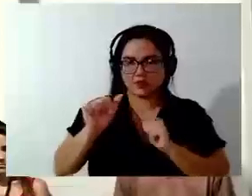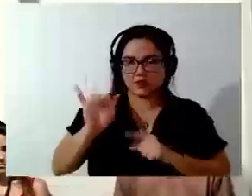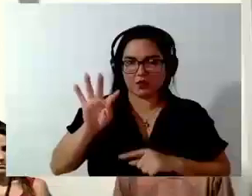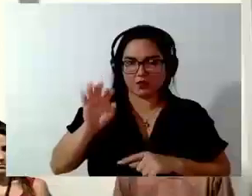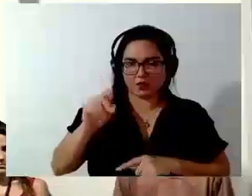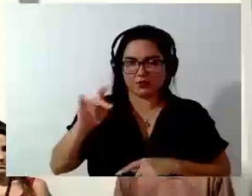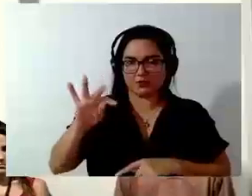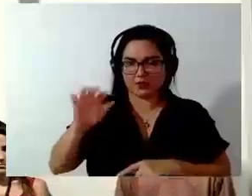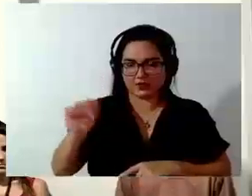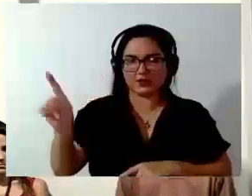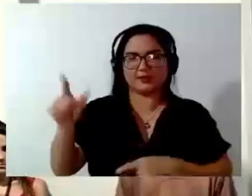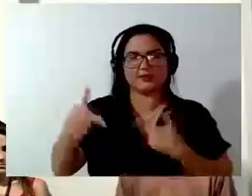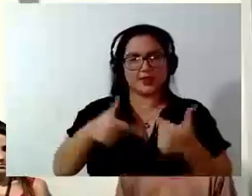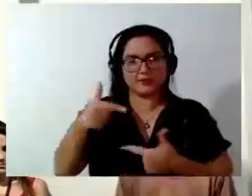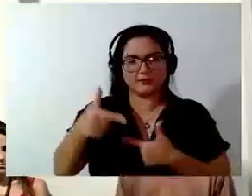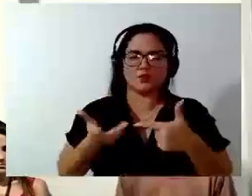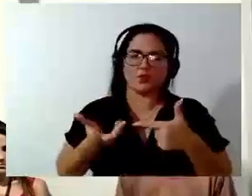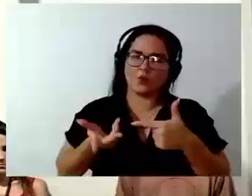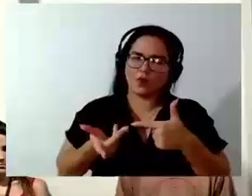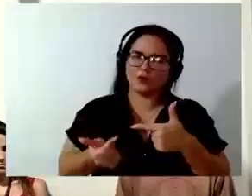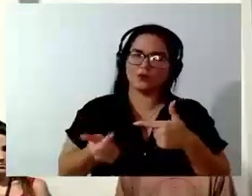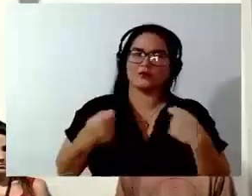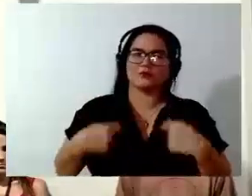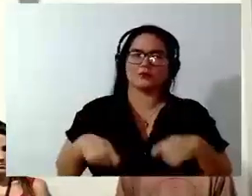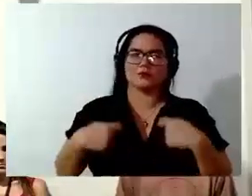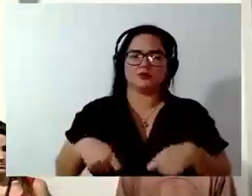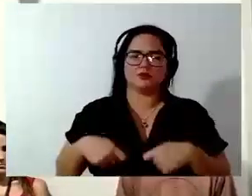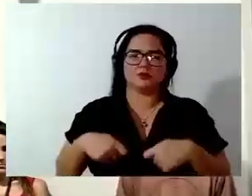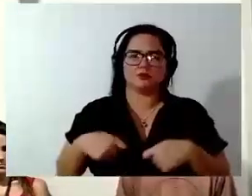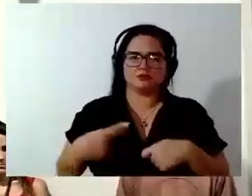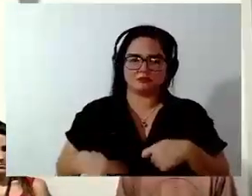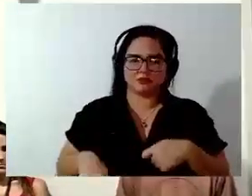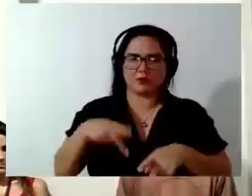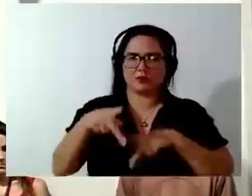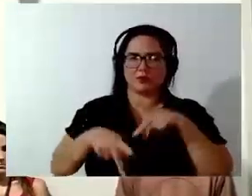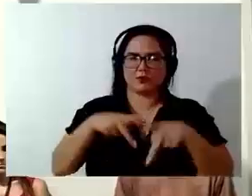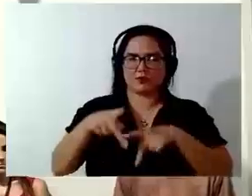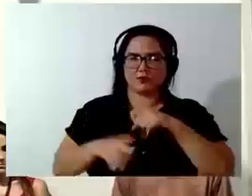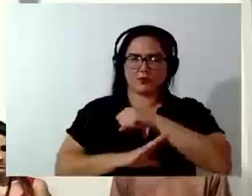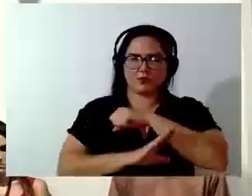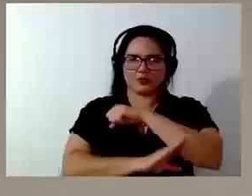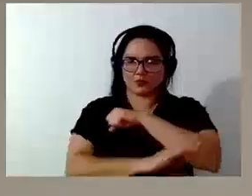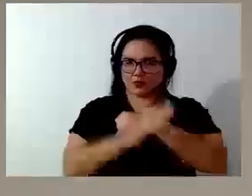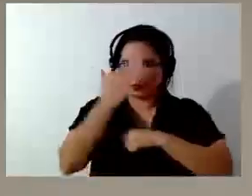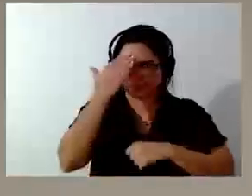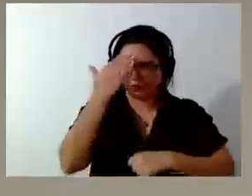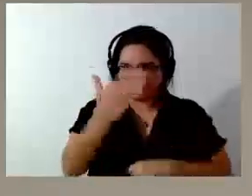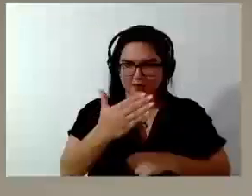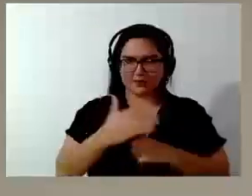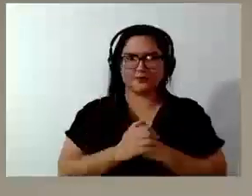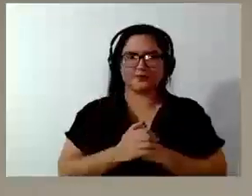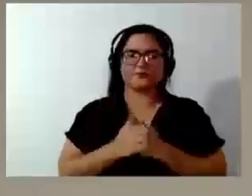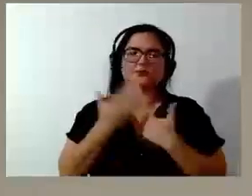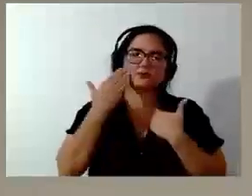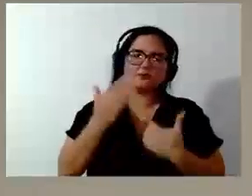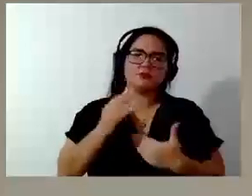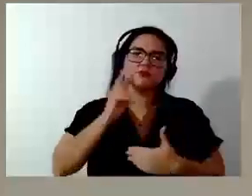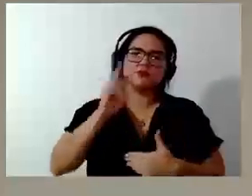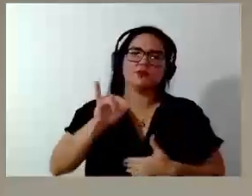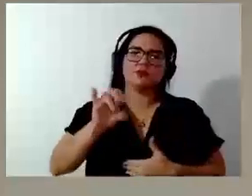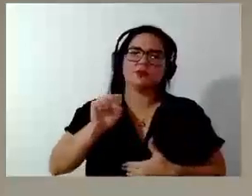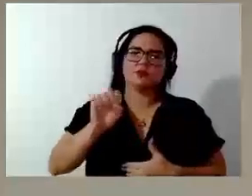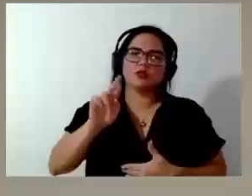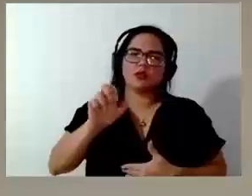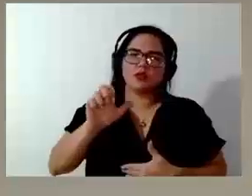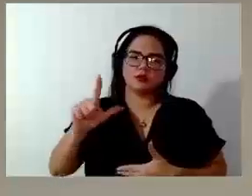fazer um serviço de qualidade para a nossa população de Biguassu. Obrigado pela parte. Obrigado, vereador Israel, pela